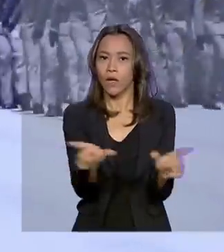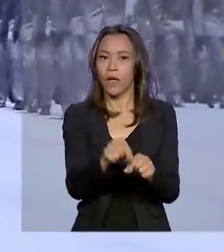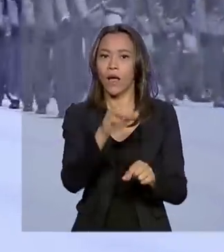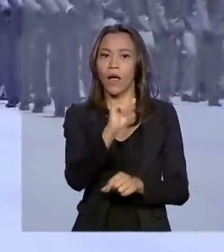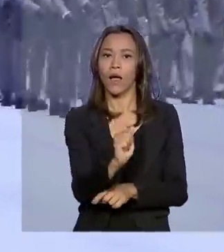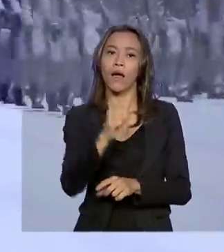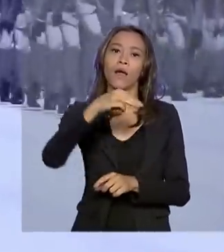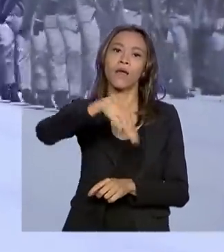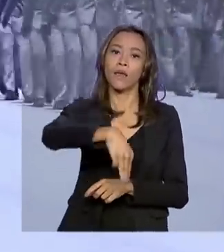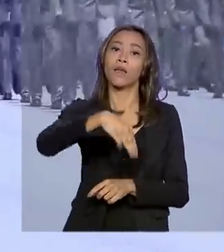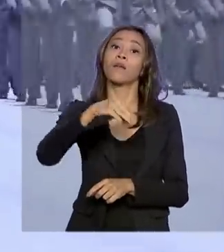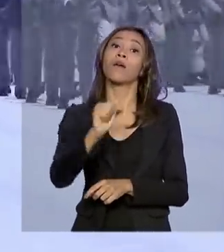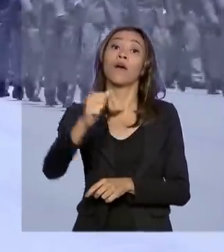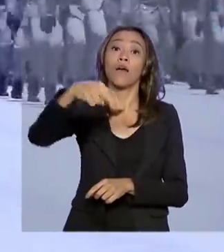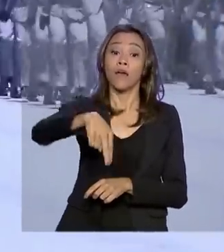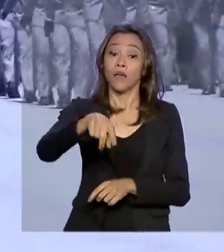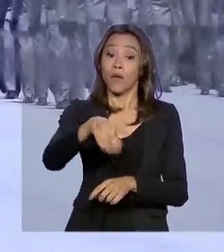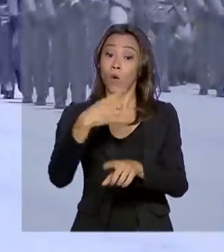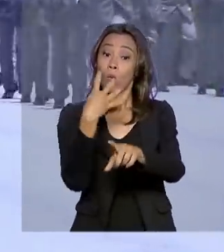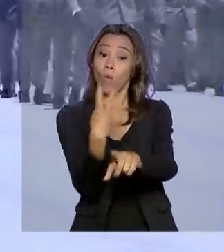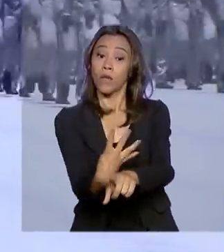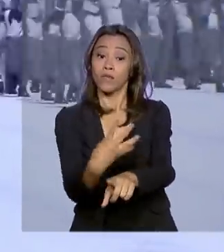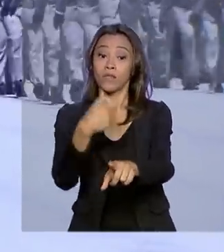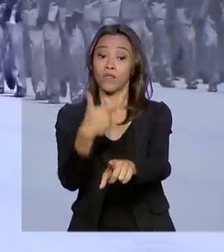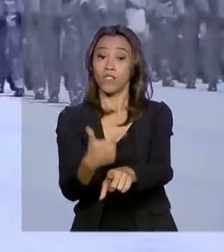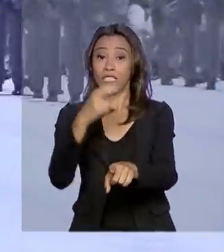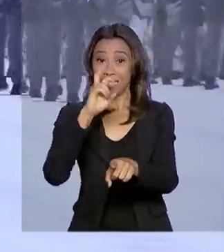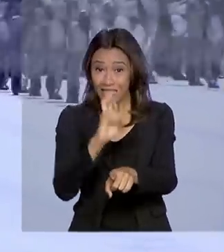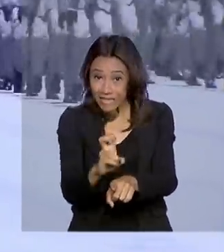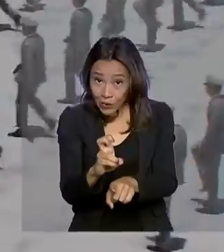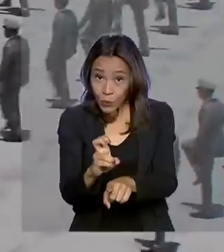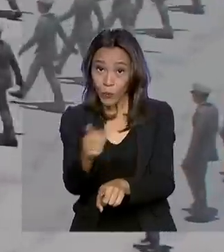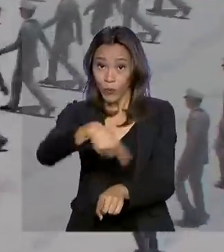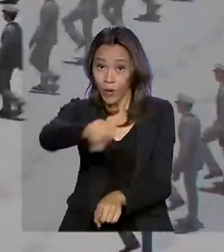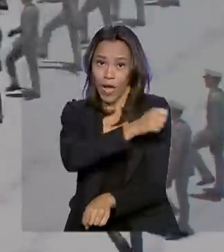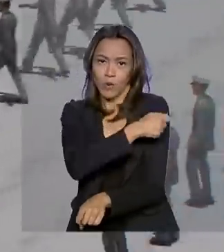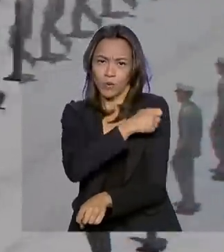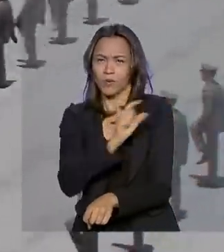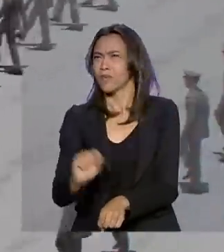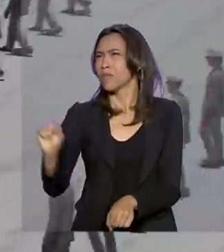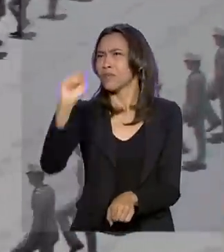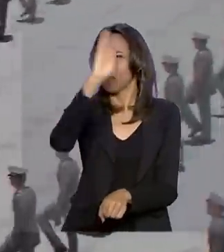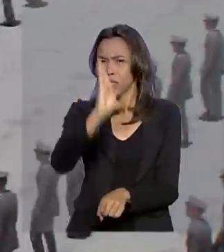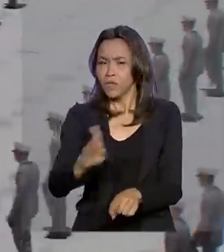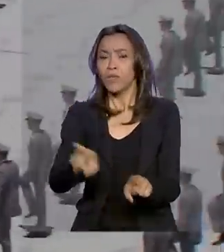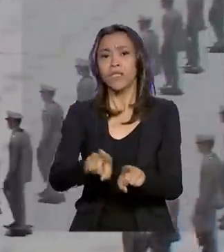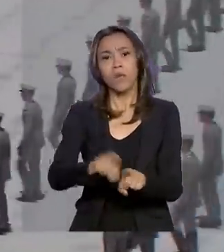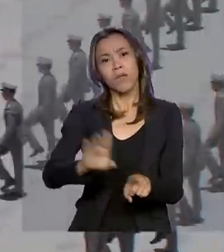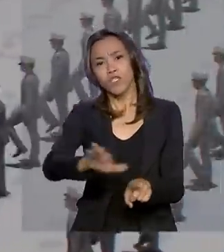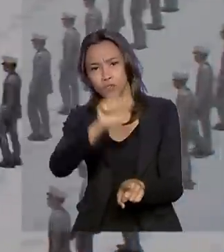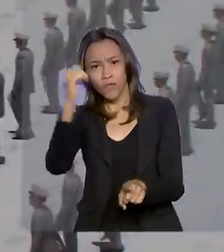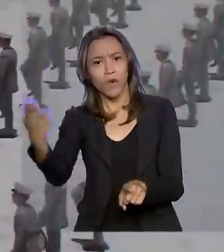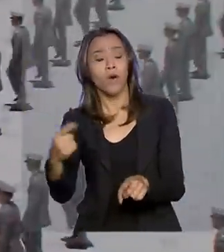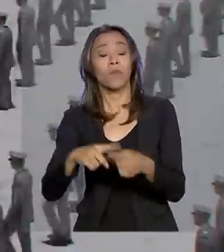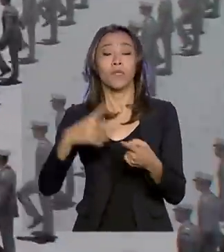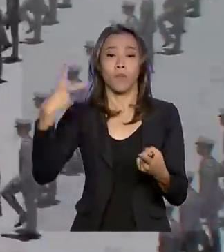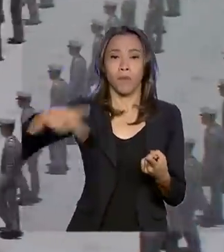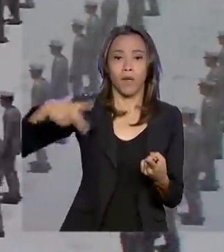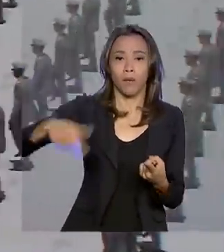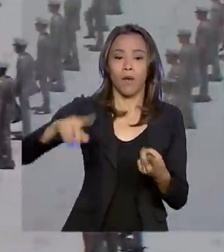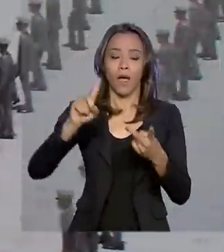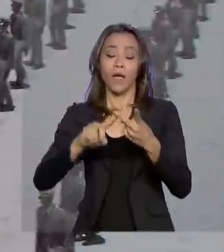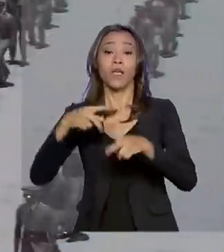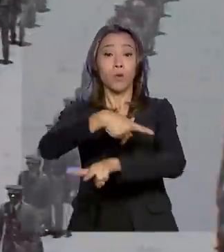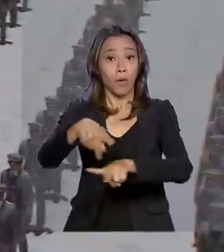425 cadetes de várias partes do Brasil e nações amigas, como Angola e Paraguai, se